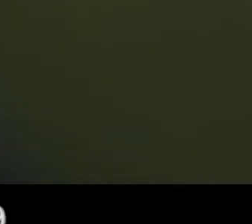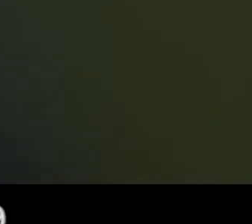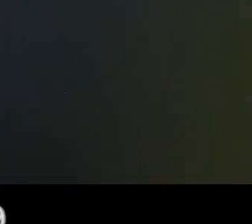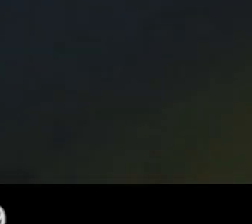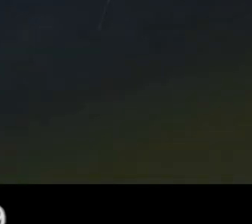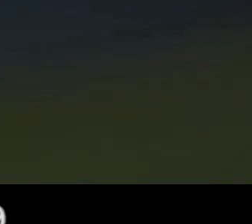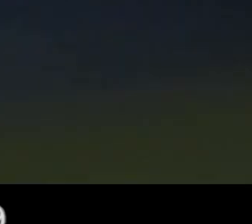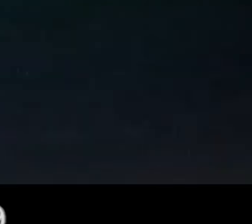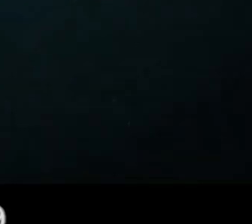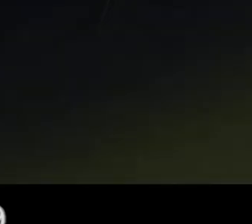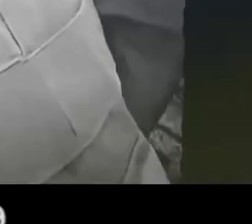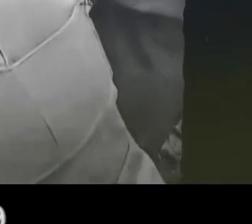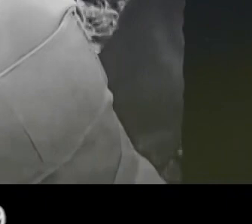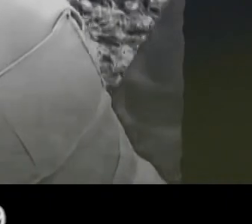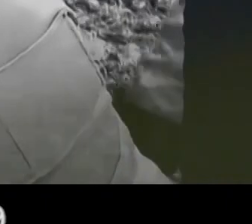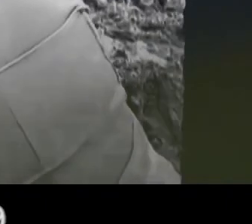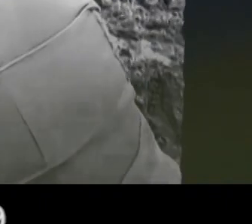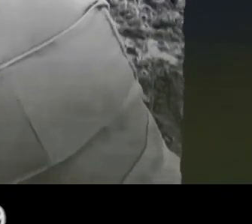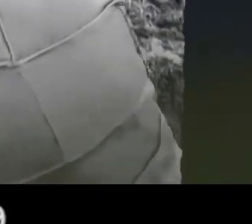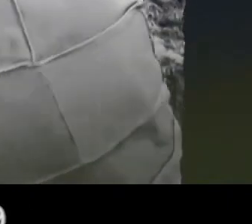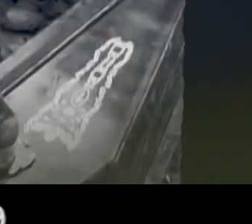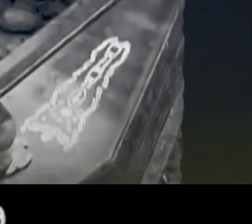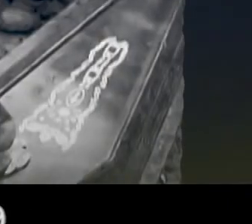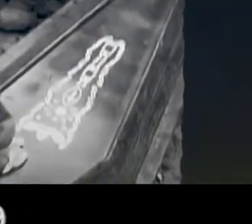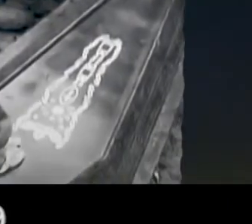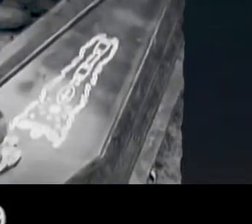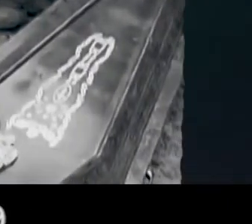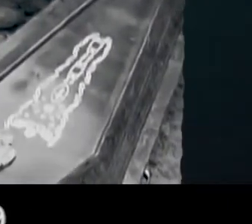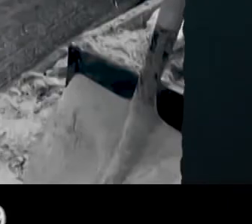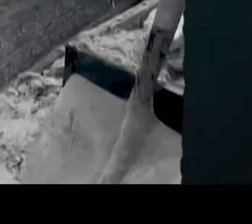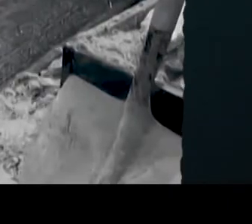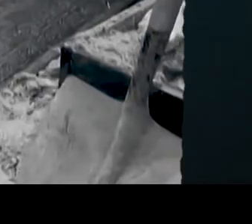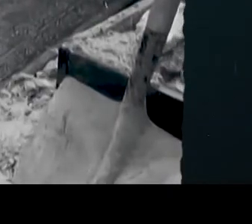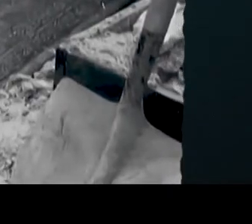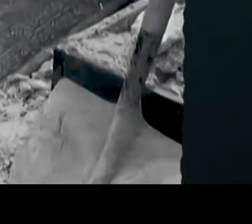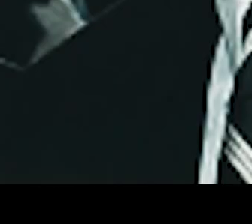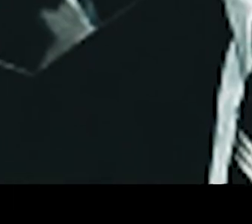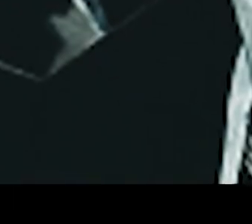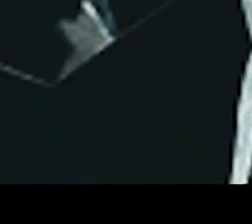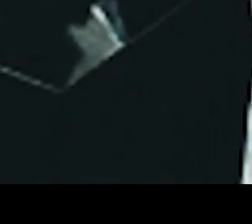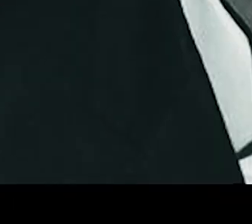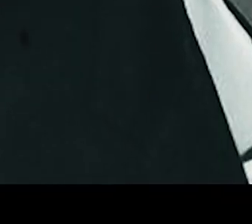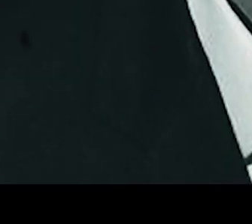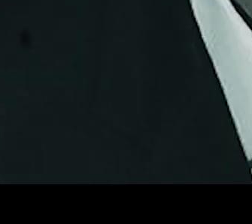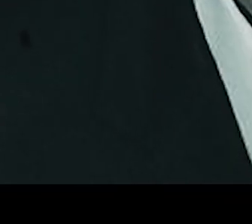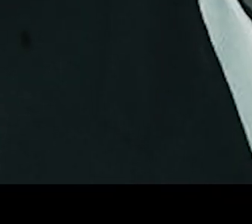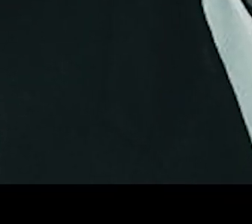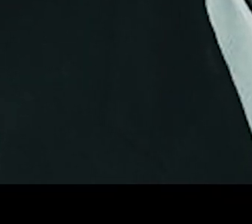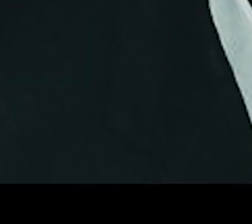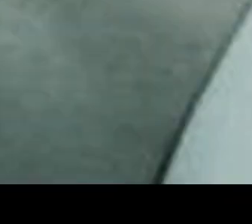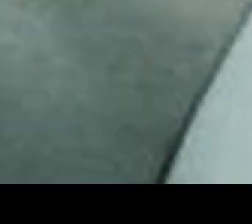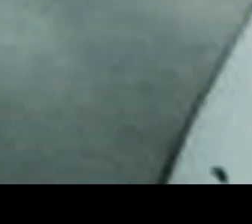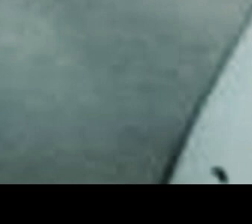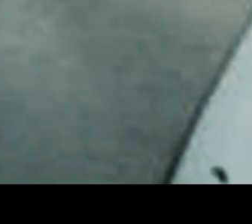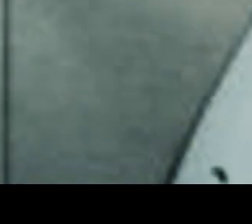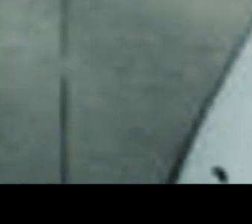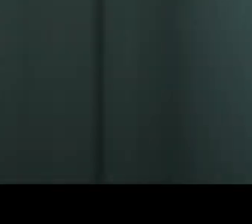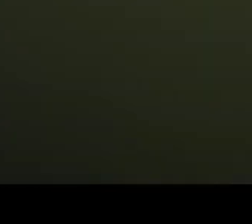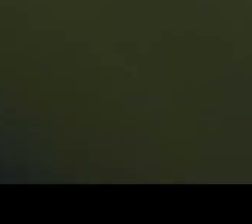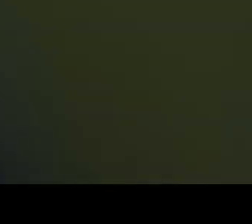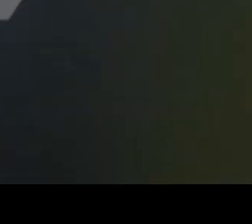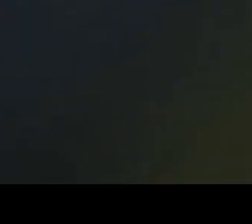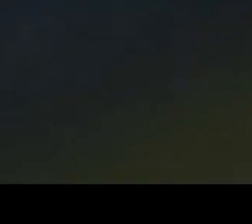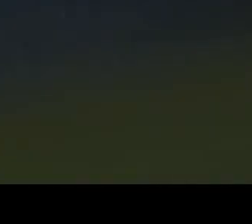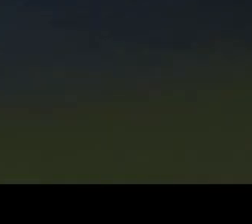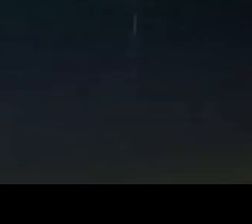A corrupção matou mais que a Covid-19. Não deixe a corrupção voltar para a cidade do Rio de Janeiro.